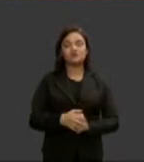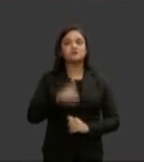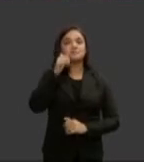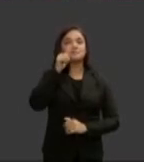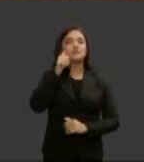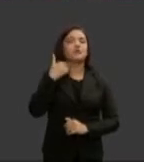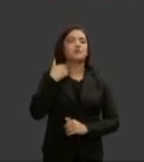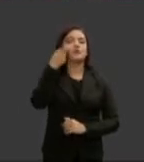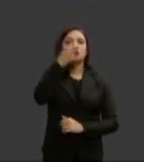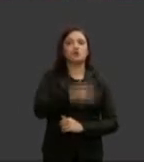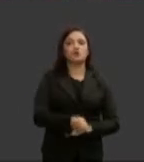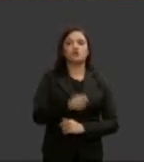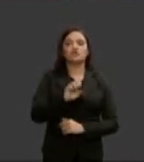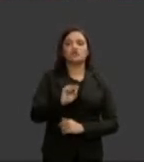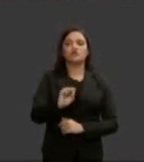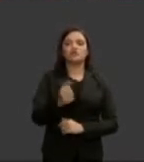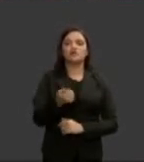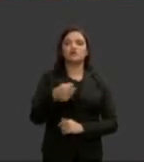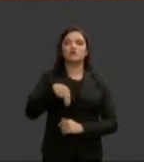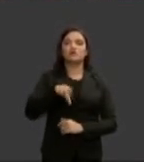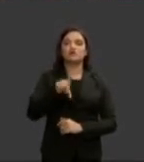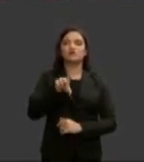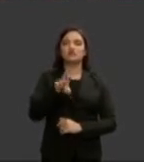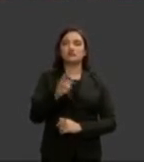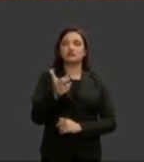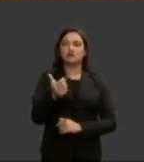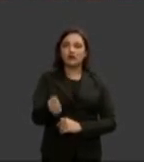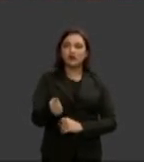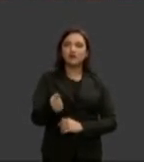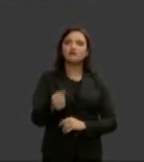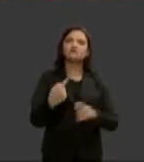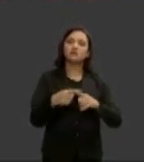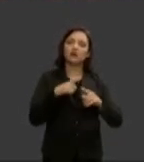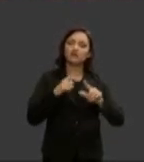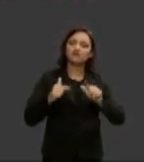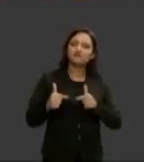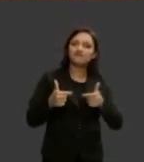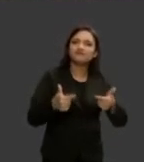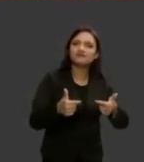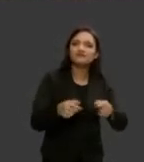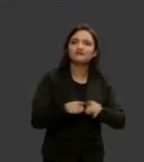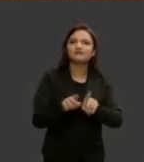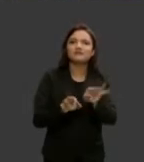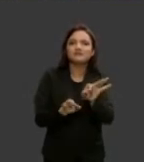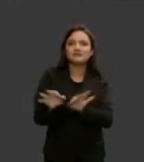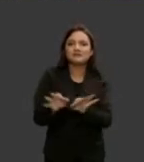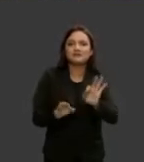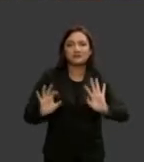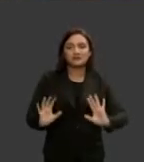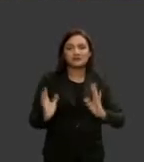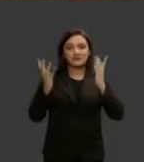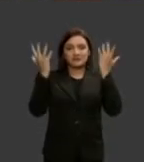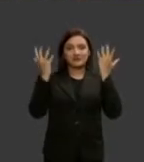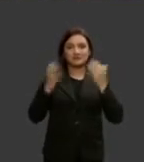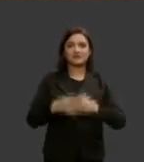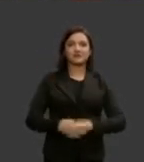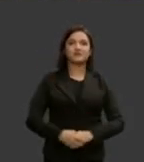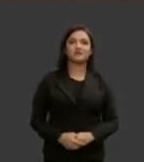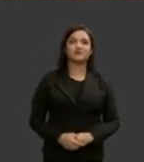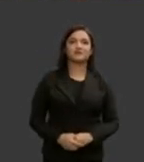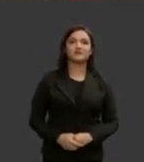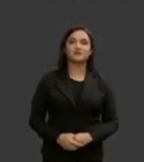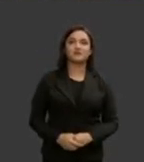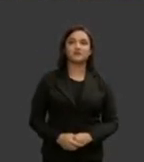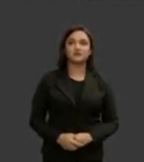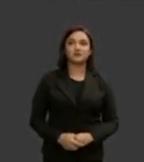Silvestre pela belíssima iniciativa e pela organização deste evento como já disse no início o